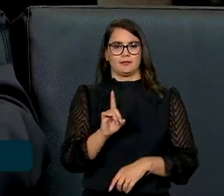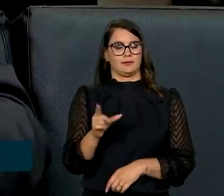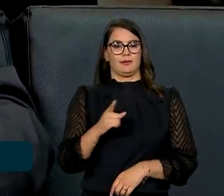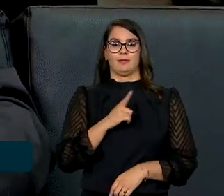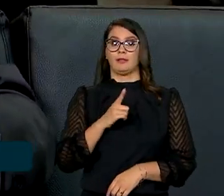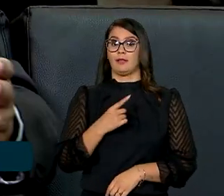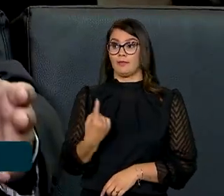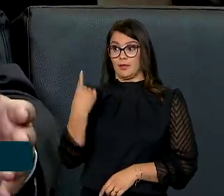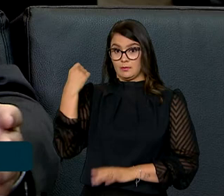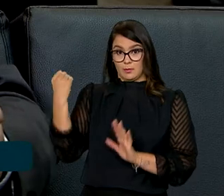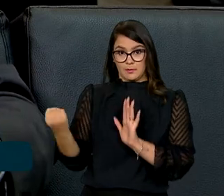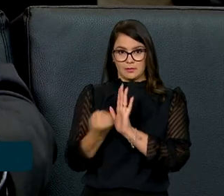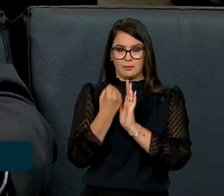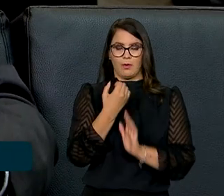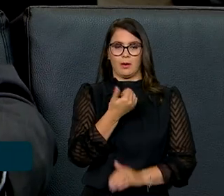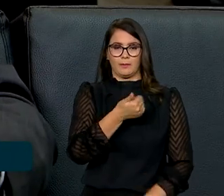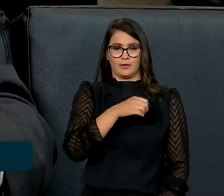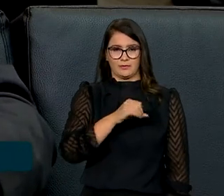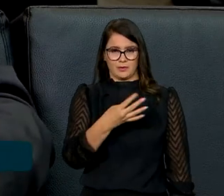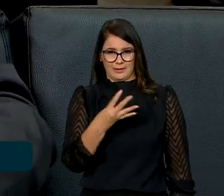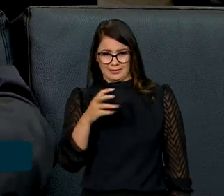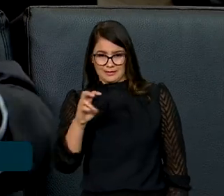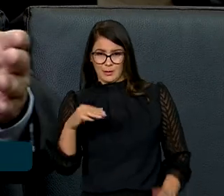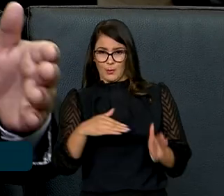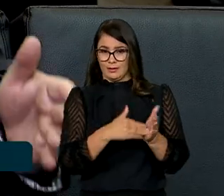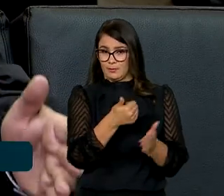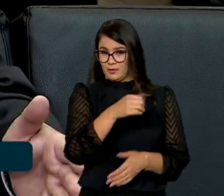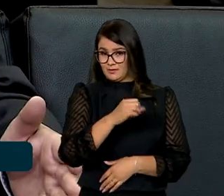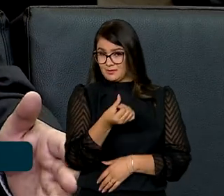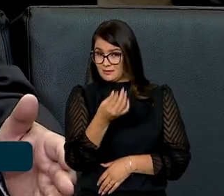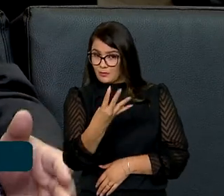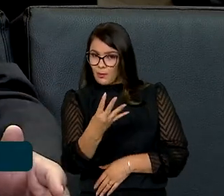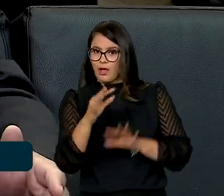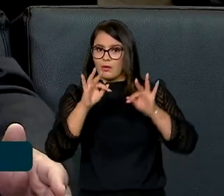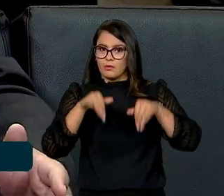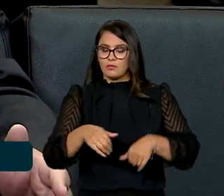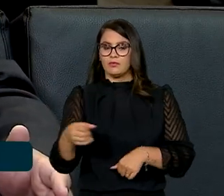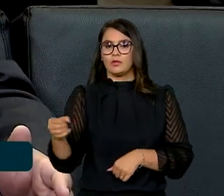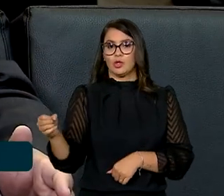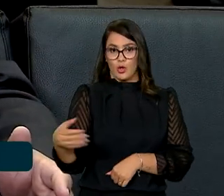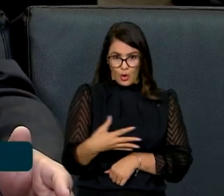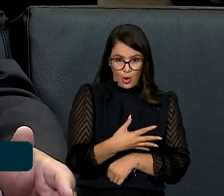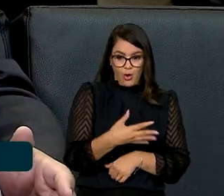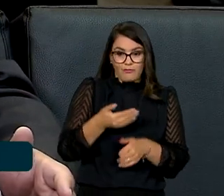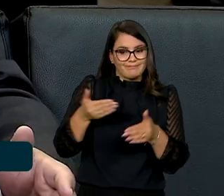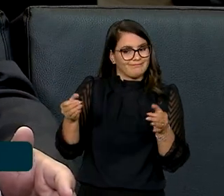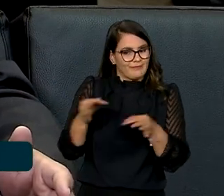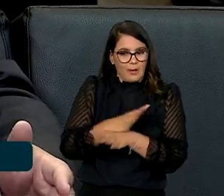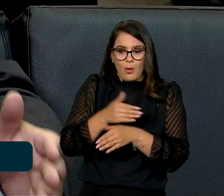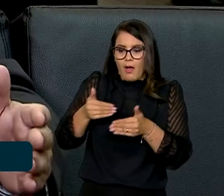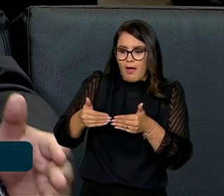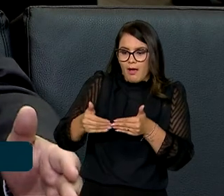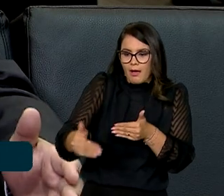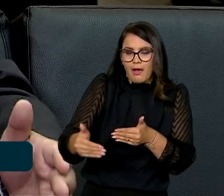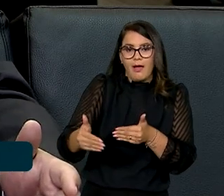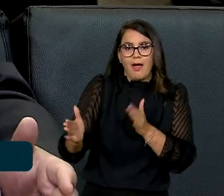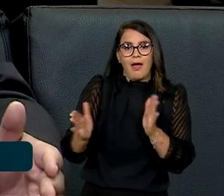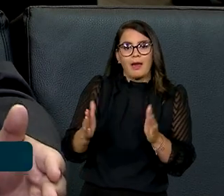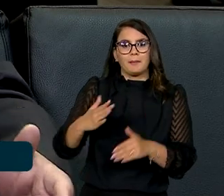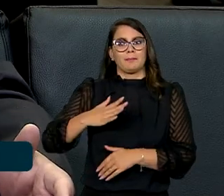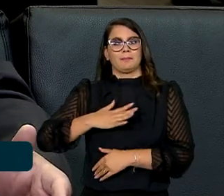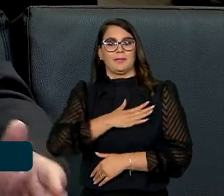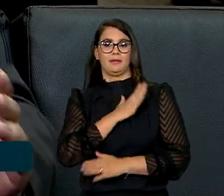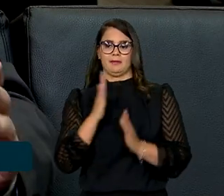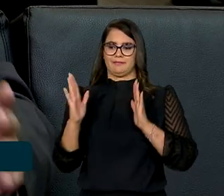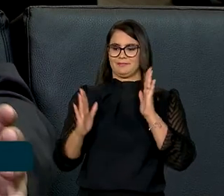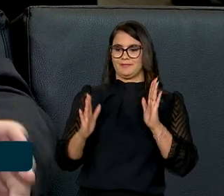simbólico, é de 45 a 64, ou seja, o fim do Estado Novo, começo do regime militar, nós tivemos 20